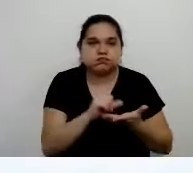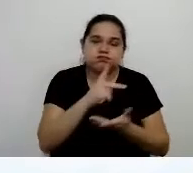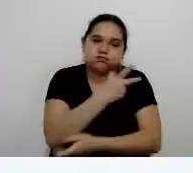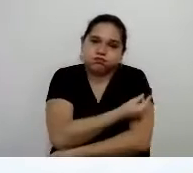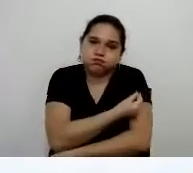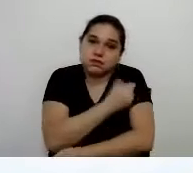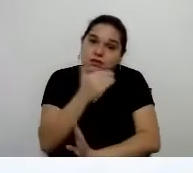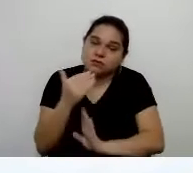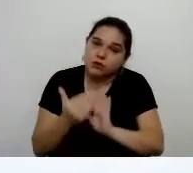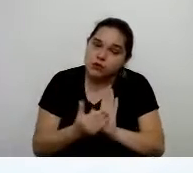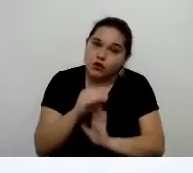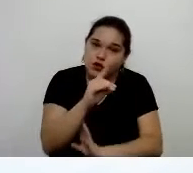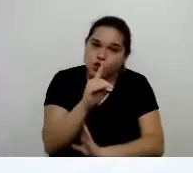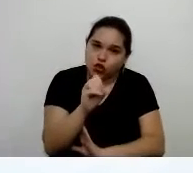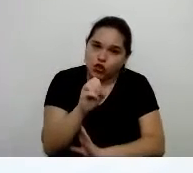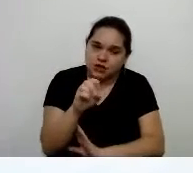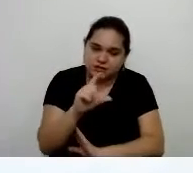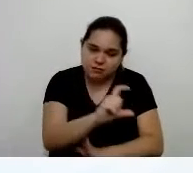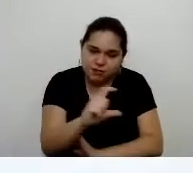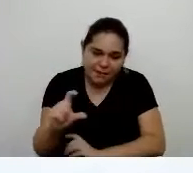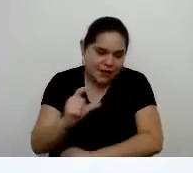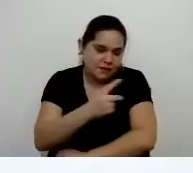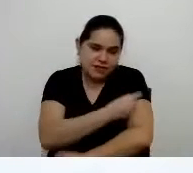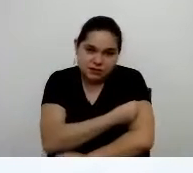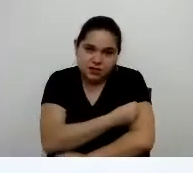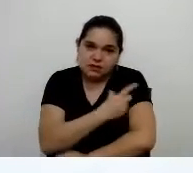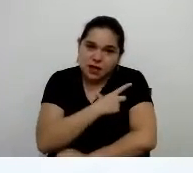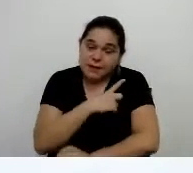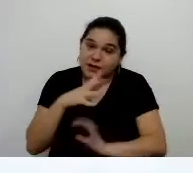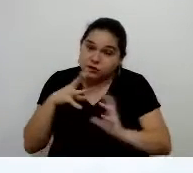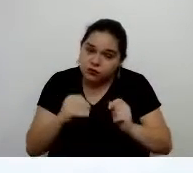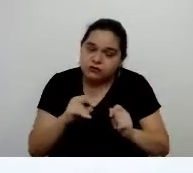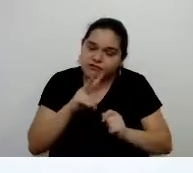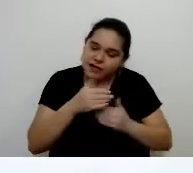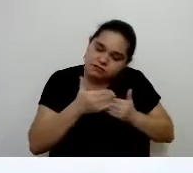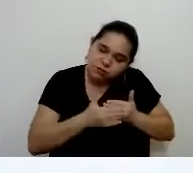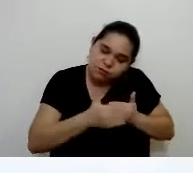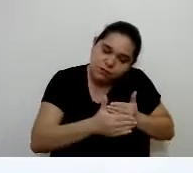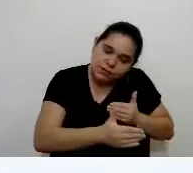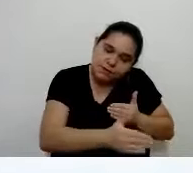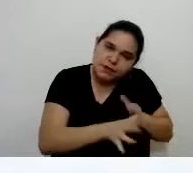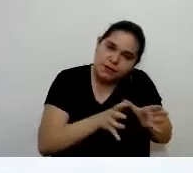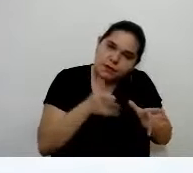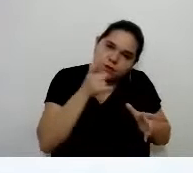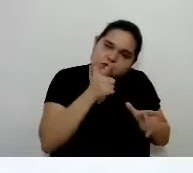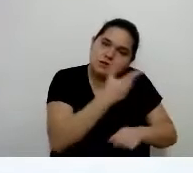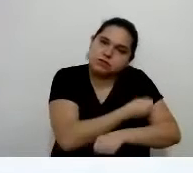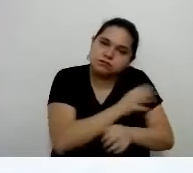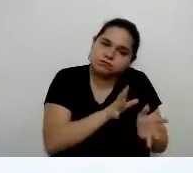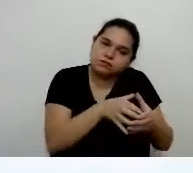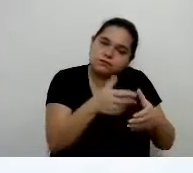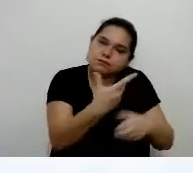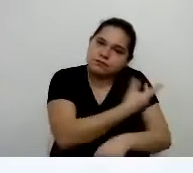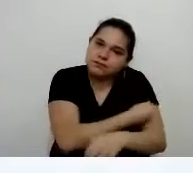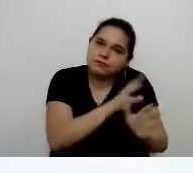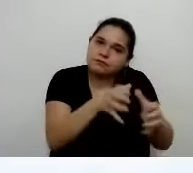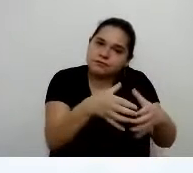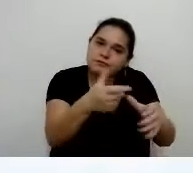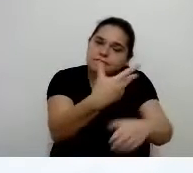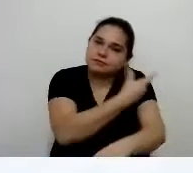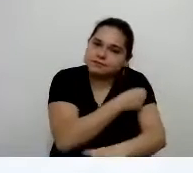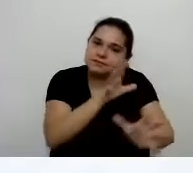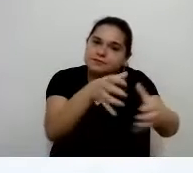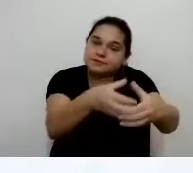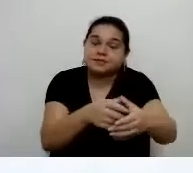eles vão conseguir dar andamento nisso. Então, nós entendemos que parte dos trabalhadores que